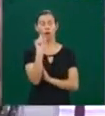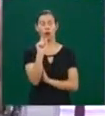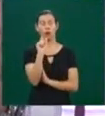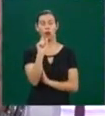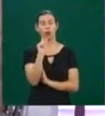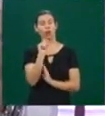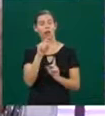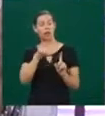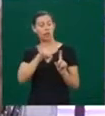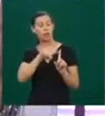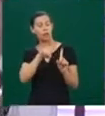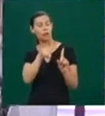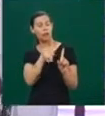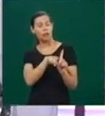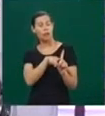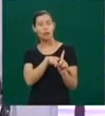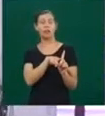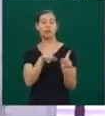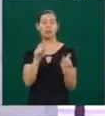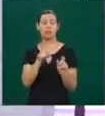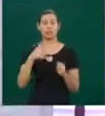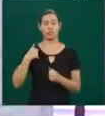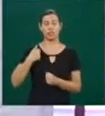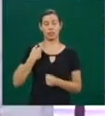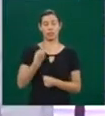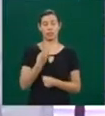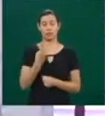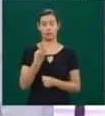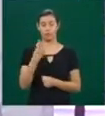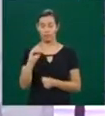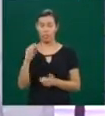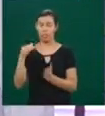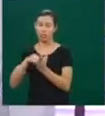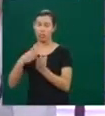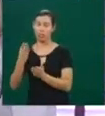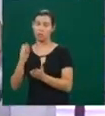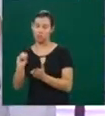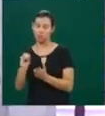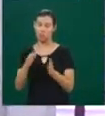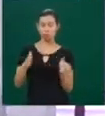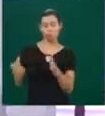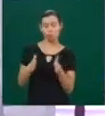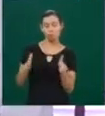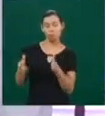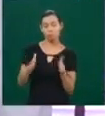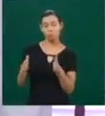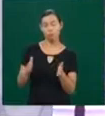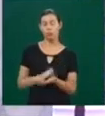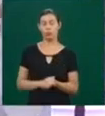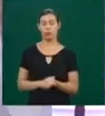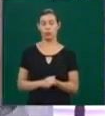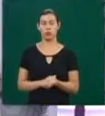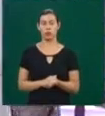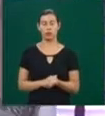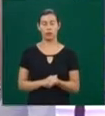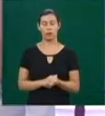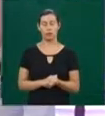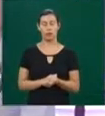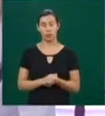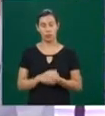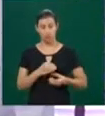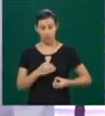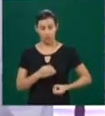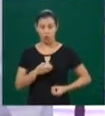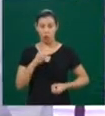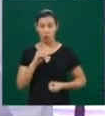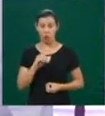para ter um, dois filhos. Mas, ela tem tempo de validade. A idade do óvulo é fundamental para os resultados